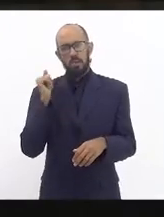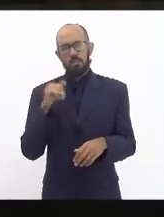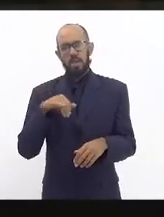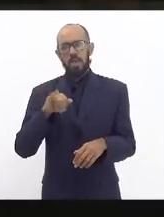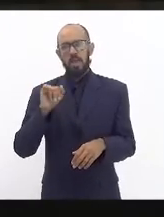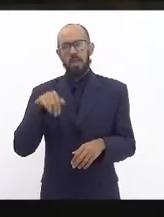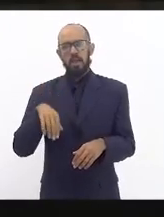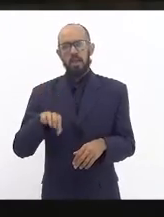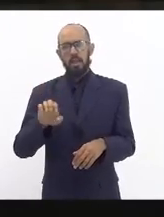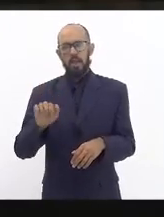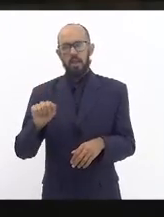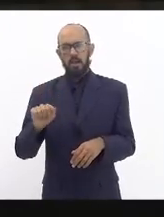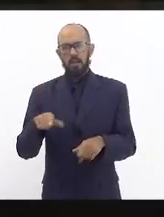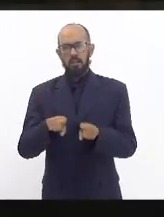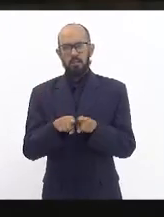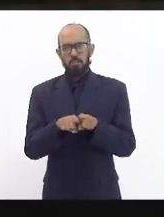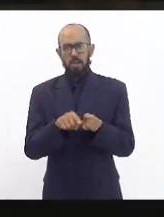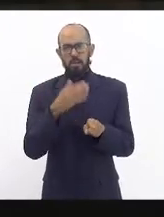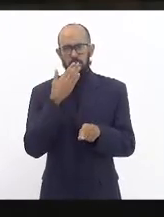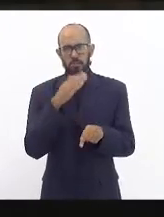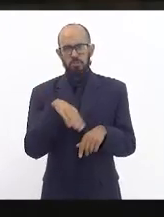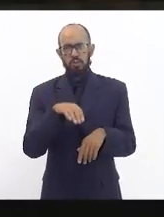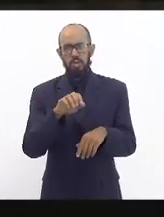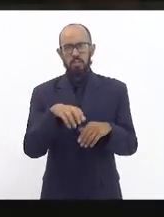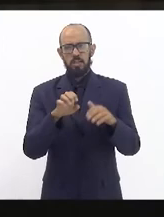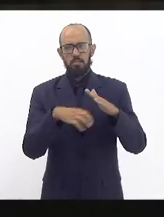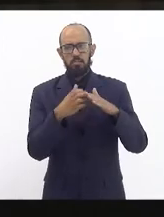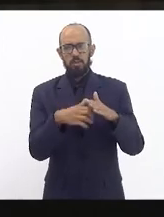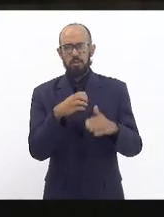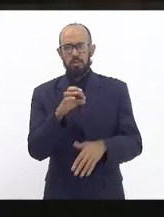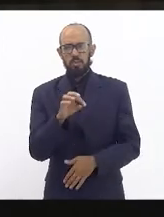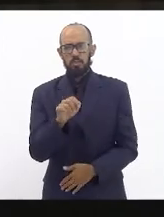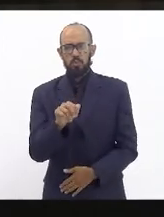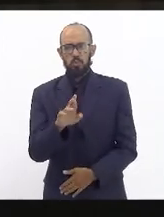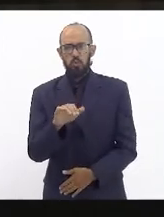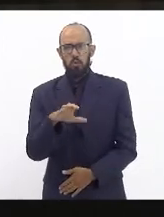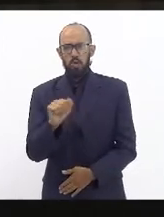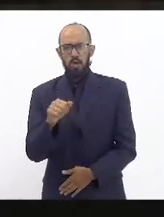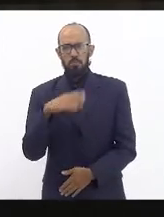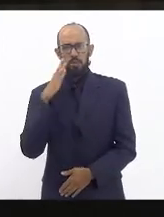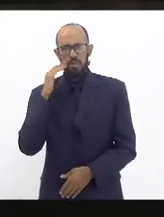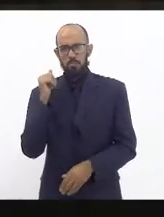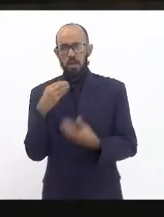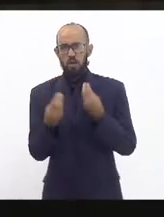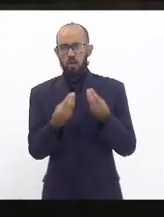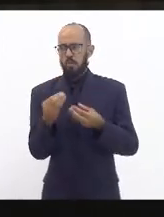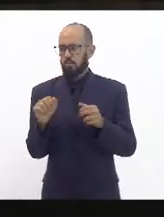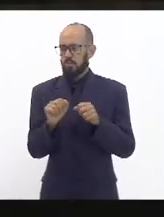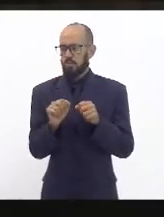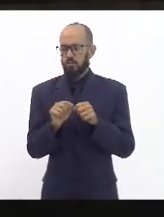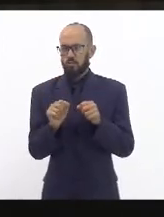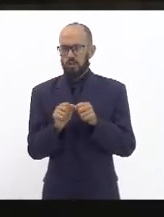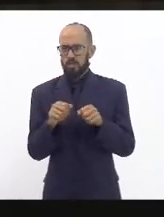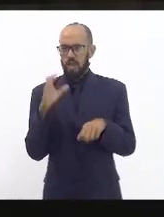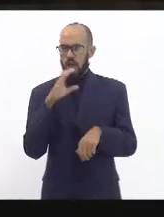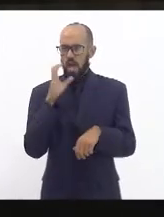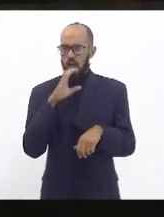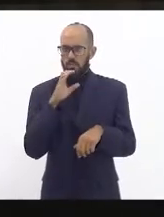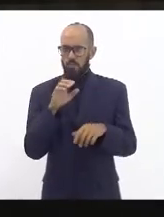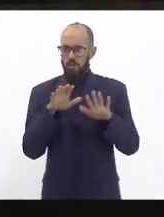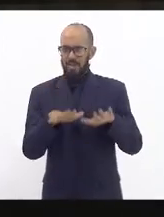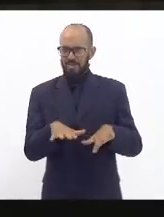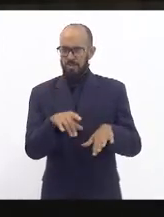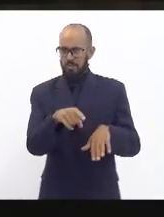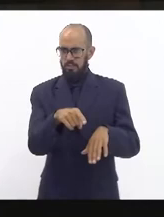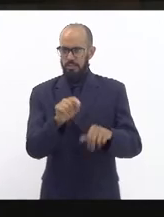convocar também essa empresa turca que tem representação aqui no Rio de Janeiro para saber de que forma eles conseguiram em tempo recorde conseguir